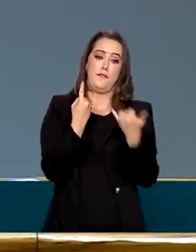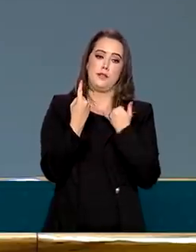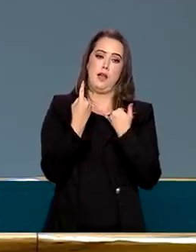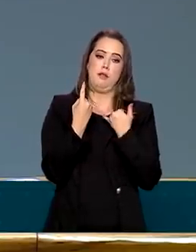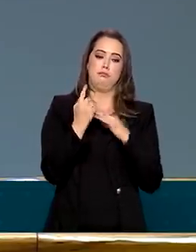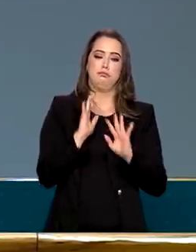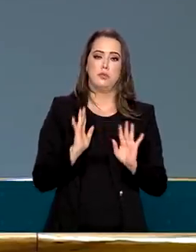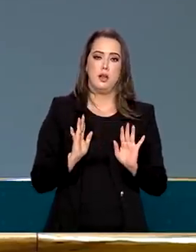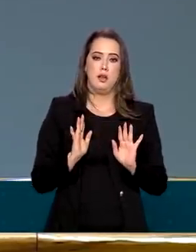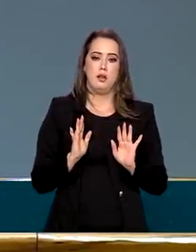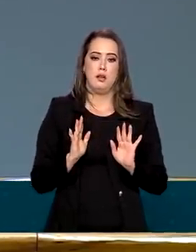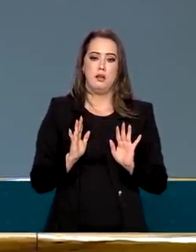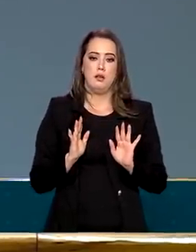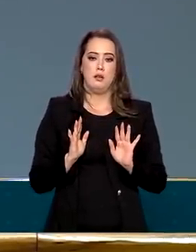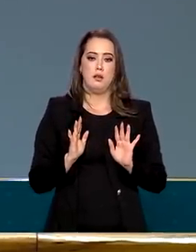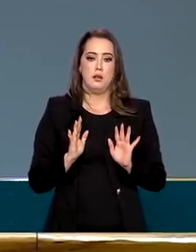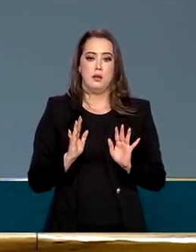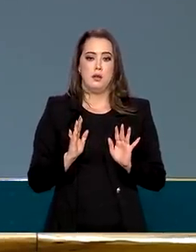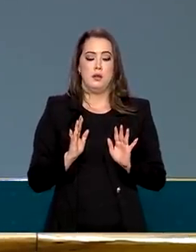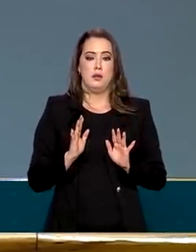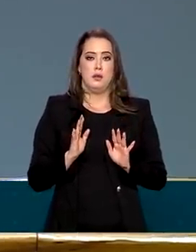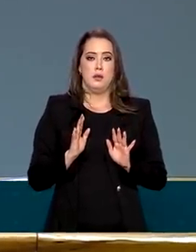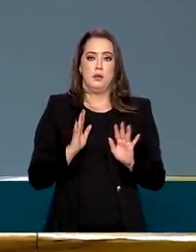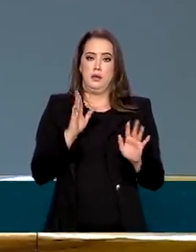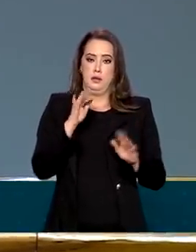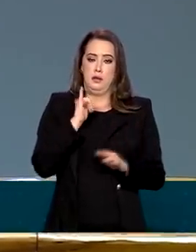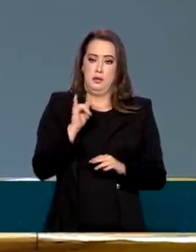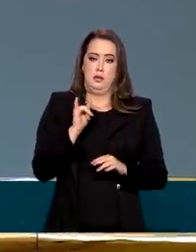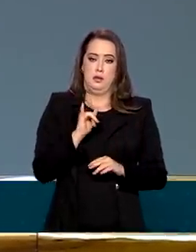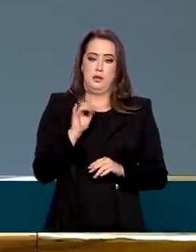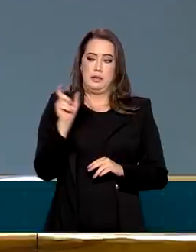Paulo, PG, como ele me chama. Olha, PG.